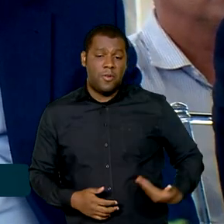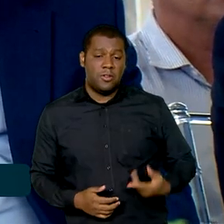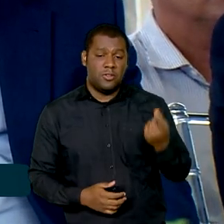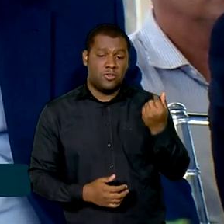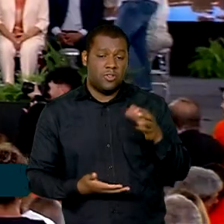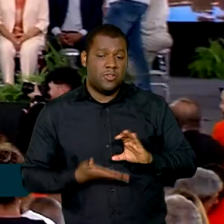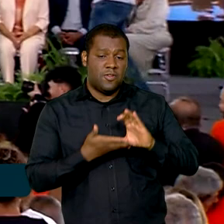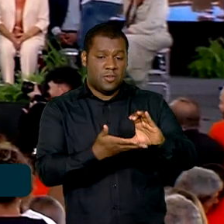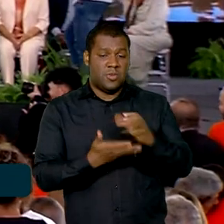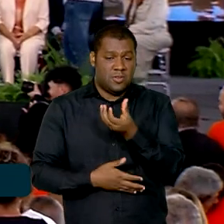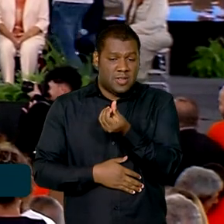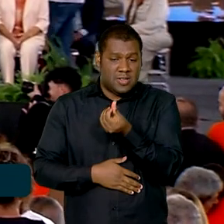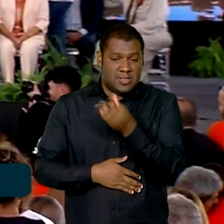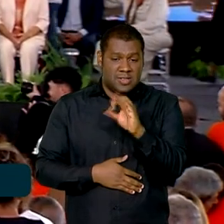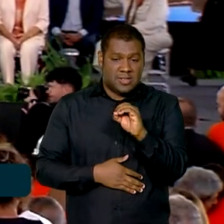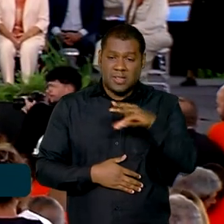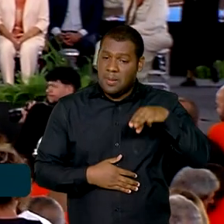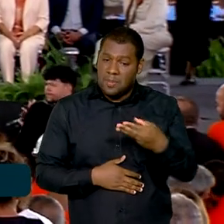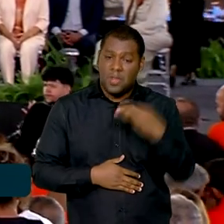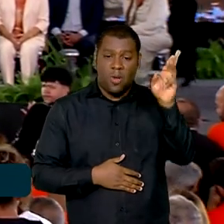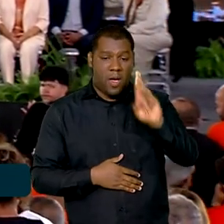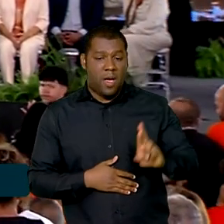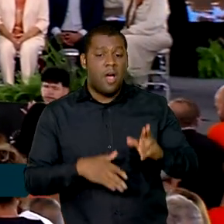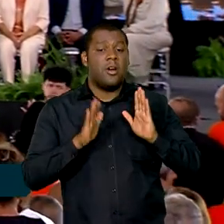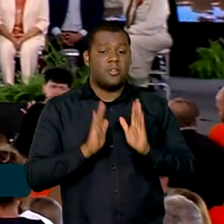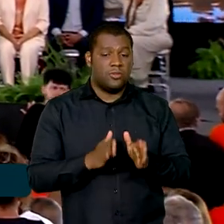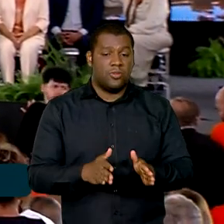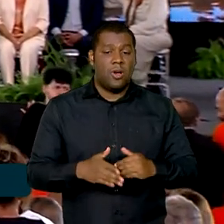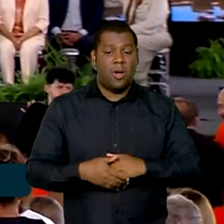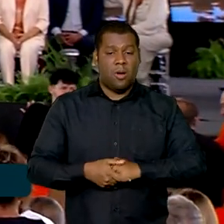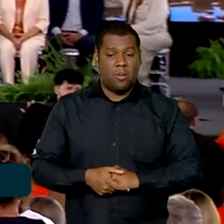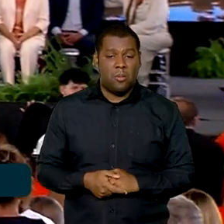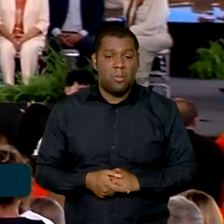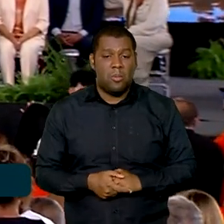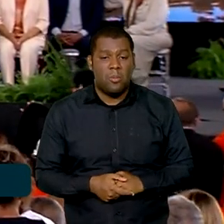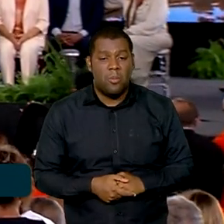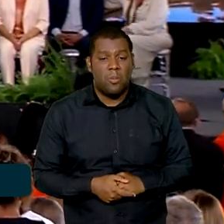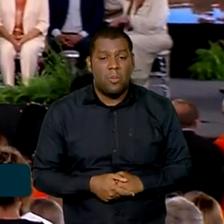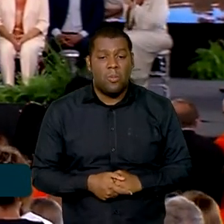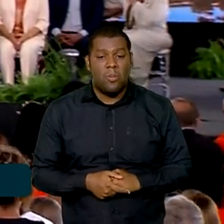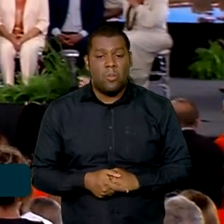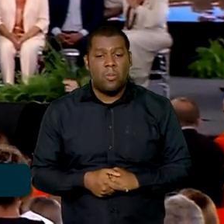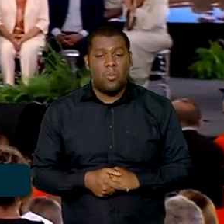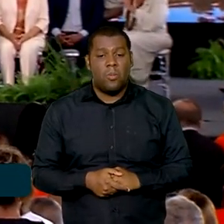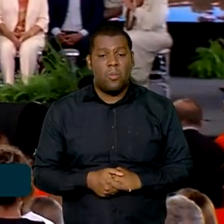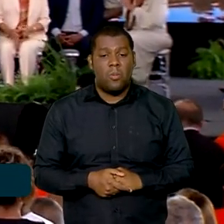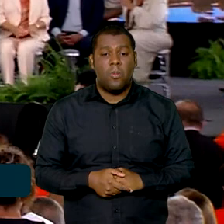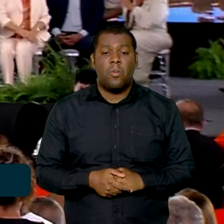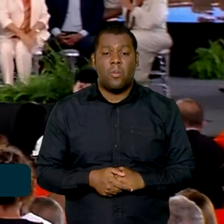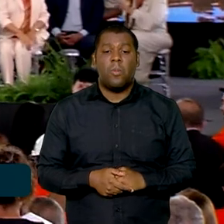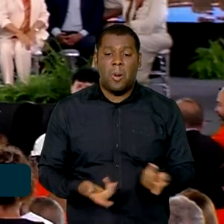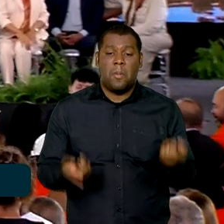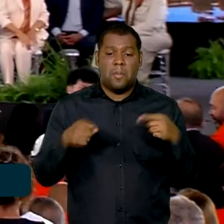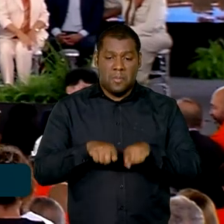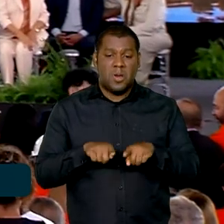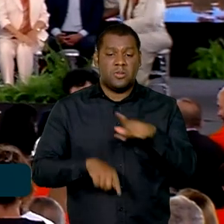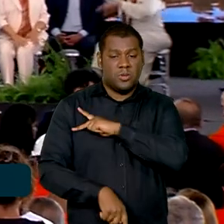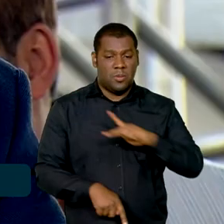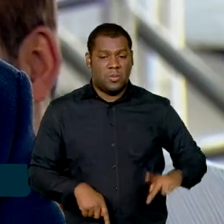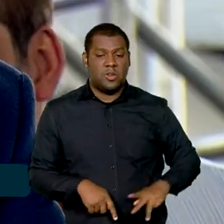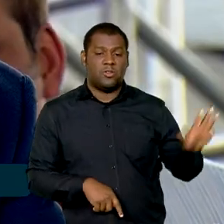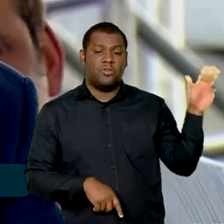a gente pudesse fazer essa ligação através do Terminal. E sobre a orientação do presidente Lula,